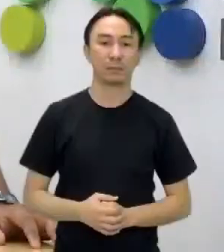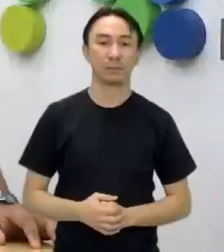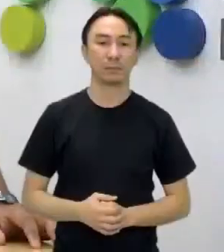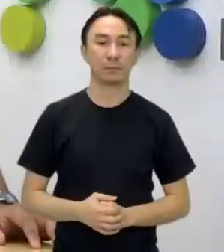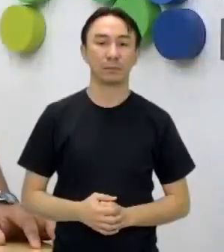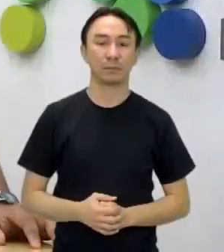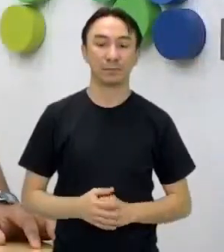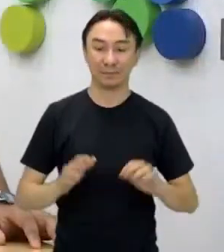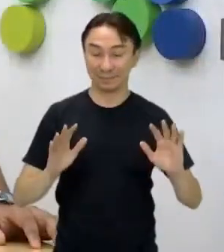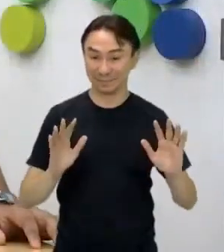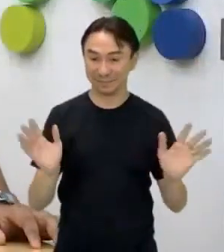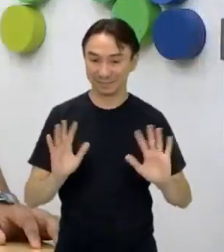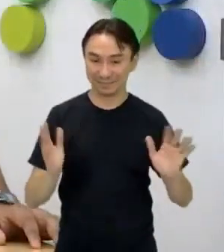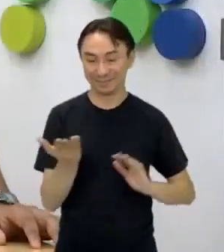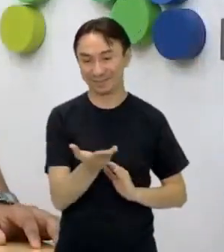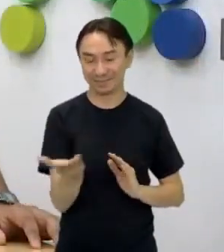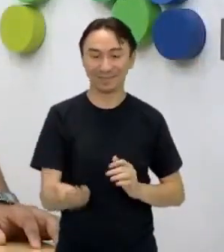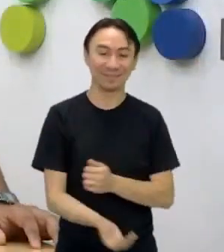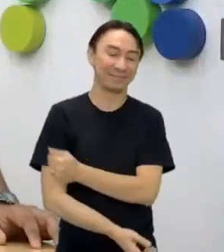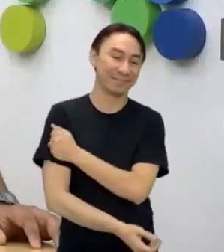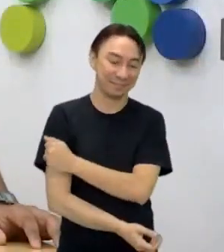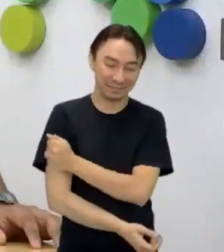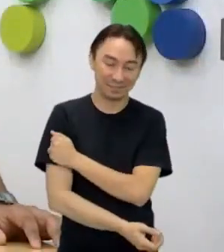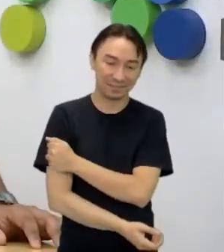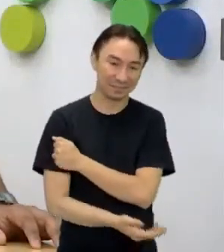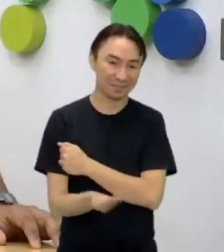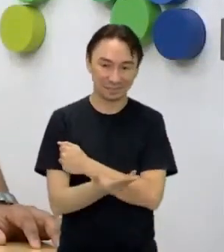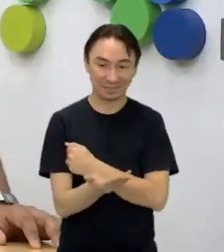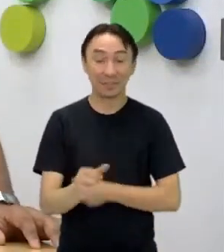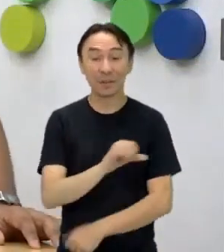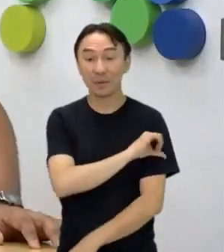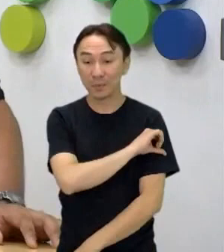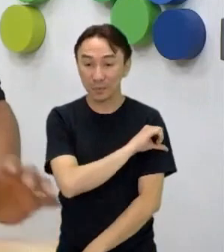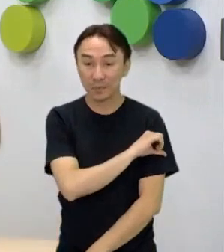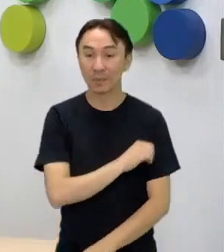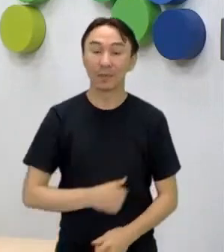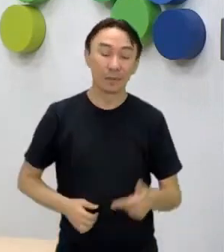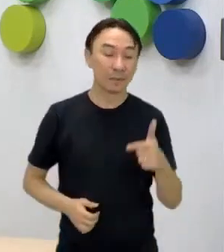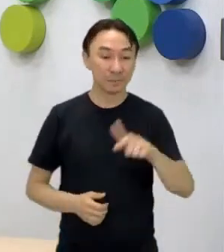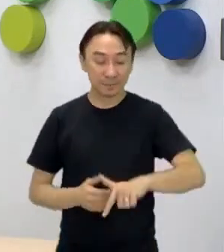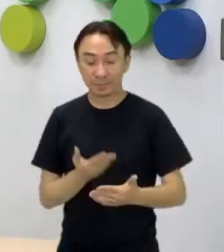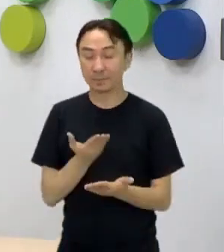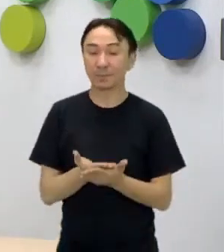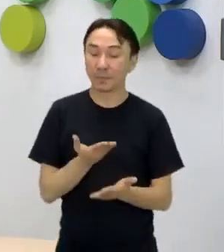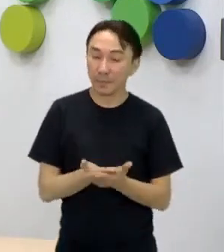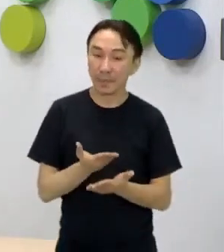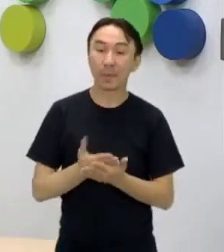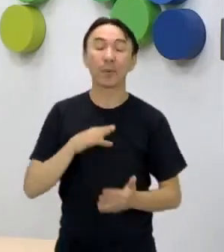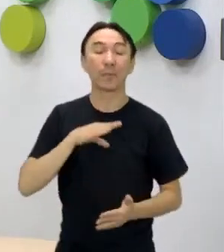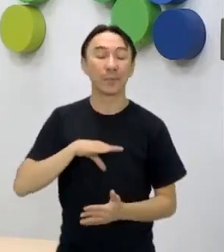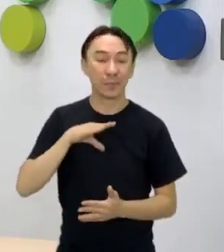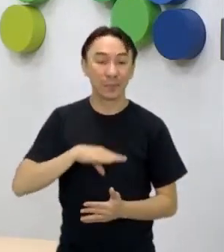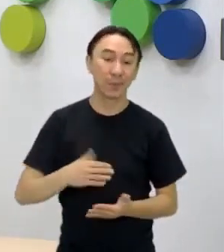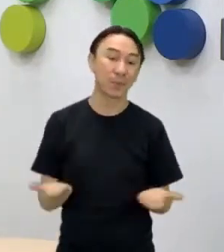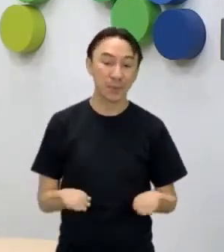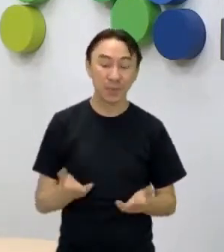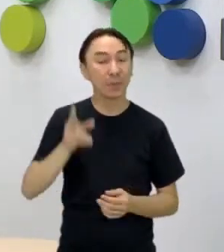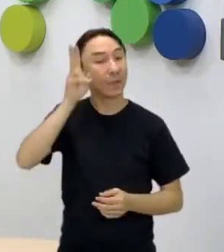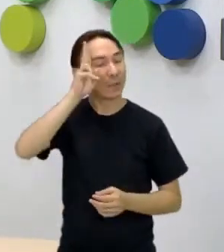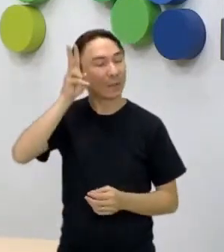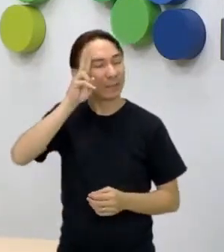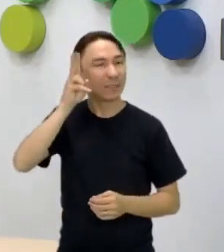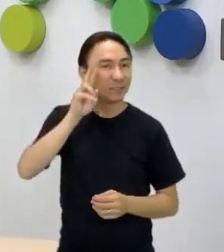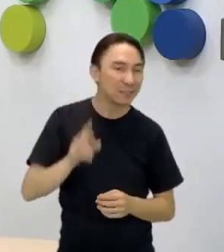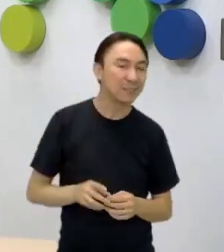Olá, estudantes do nono ano, sejam muito bem-vindos à nossa aula de língua portuguesa de hoje, segunda-feira, tá meio